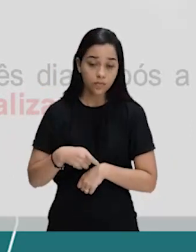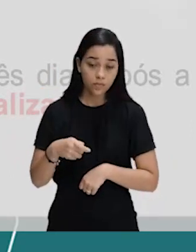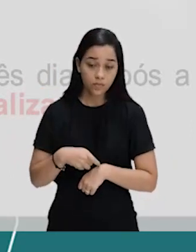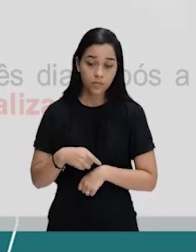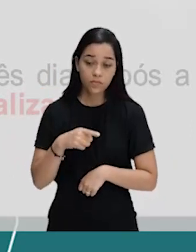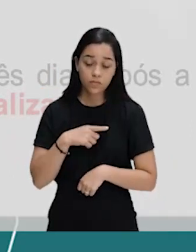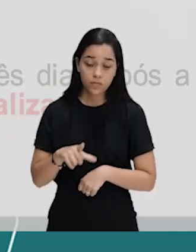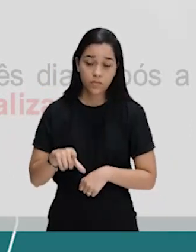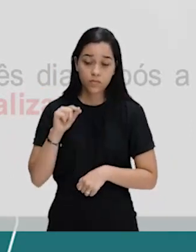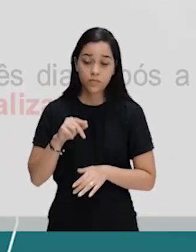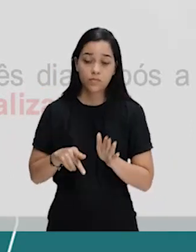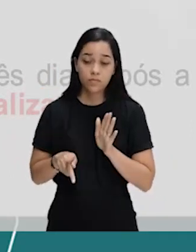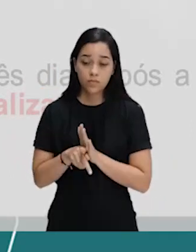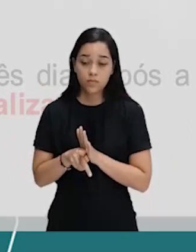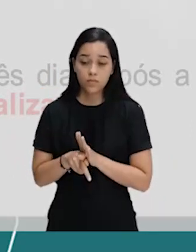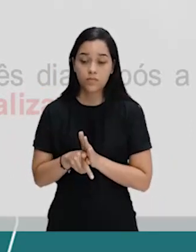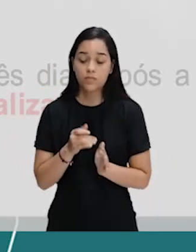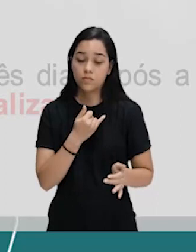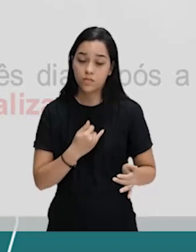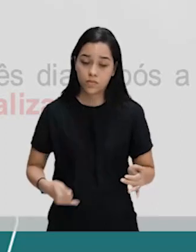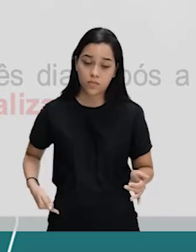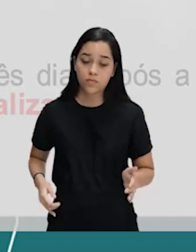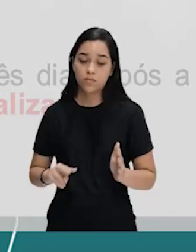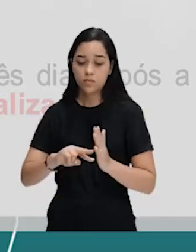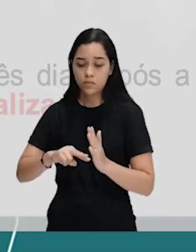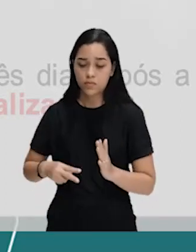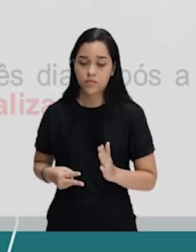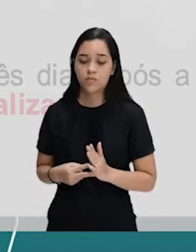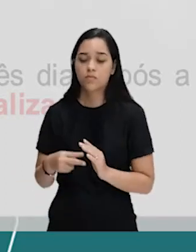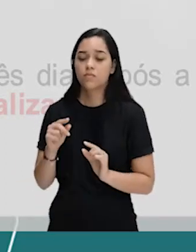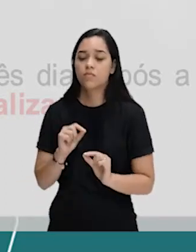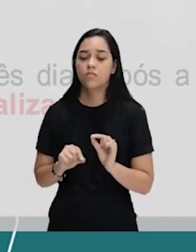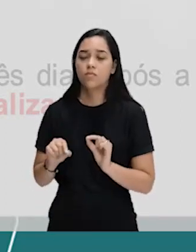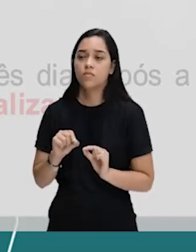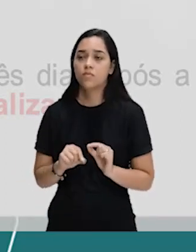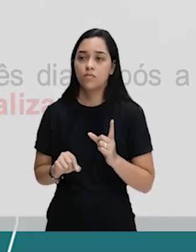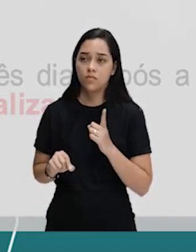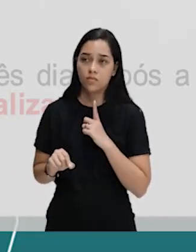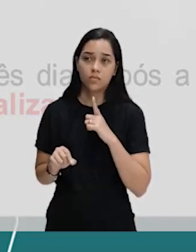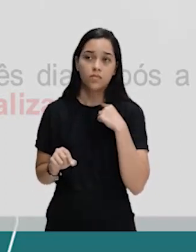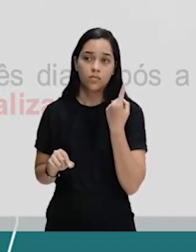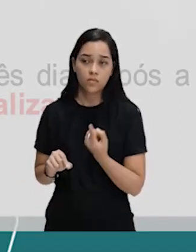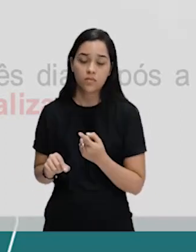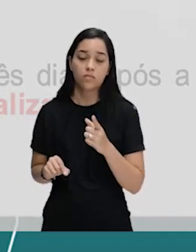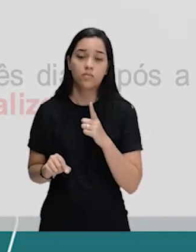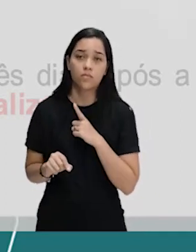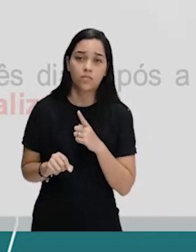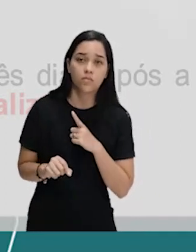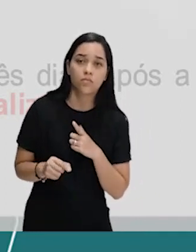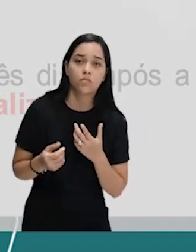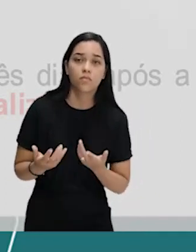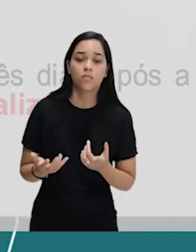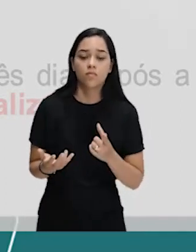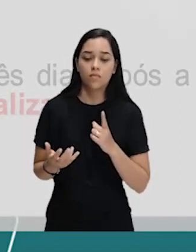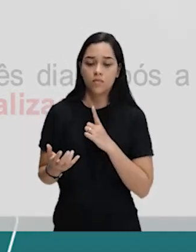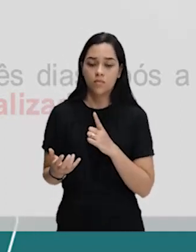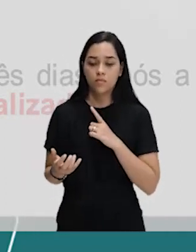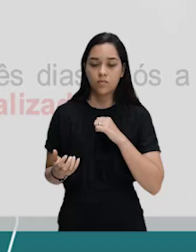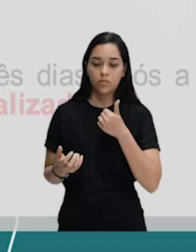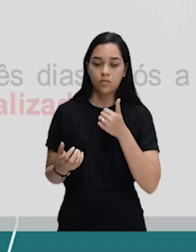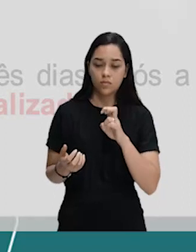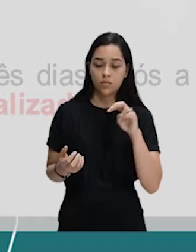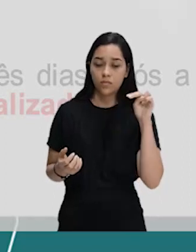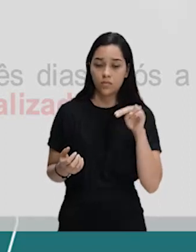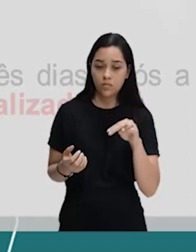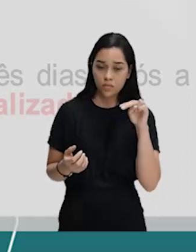decisivo da queda do Império. Ou seja, o momento em que nós teremos o 15 de